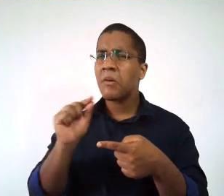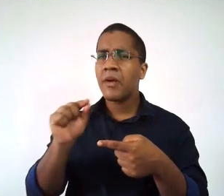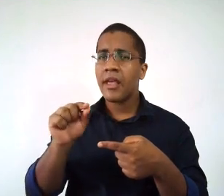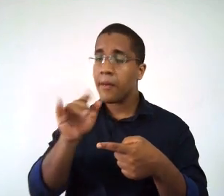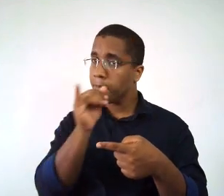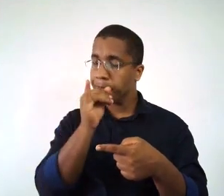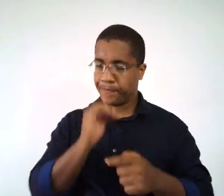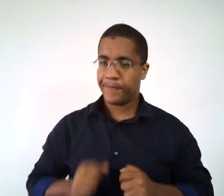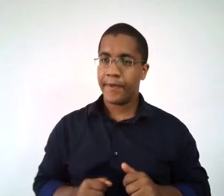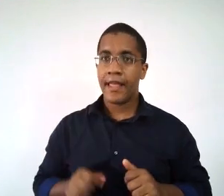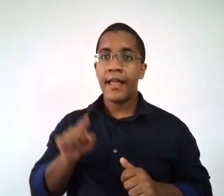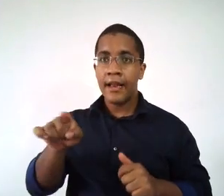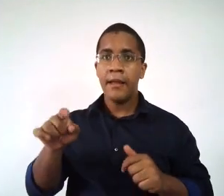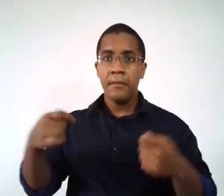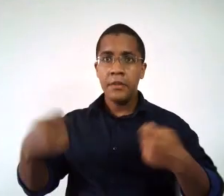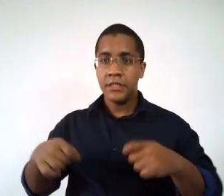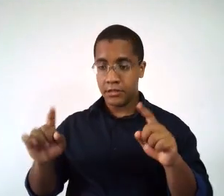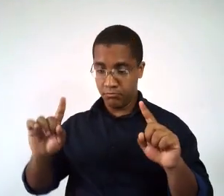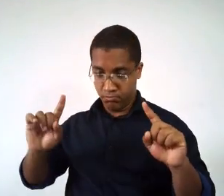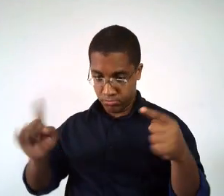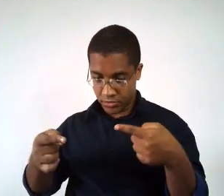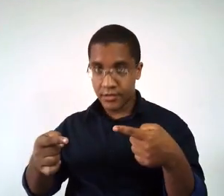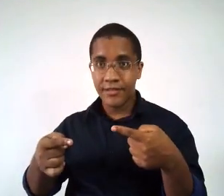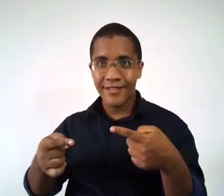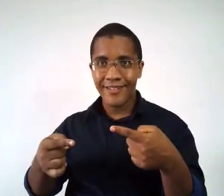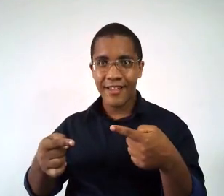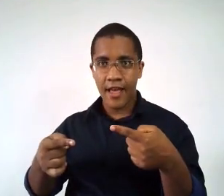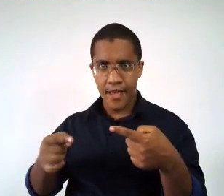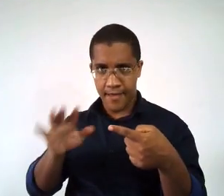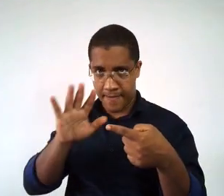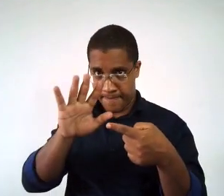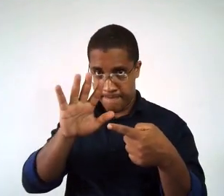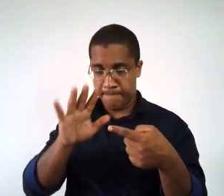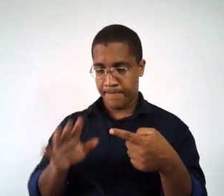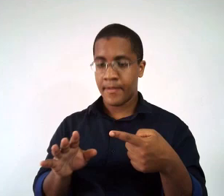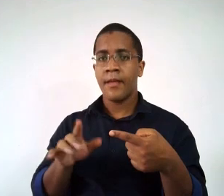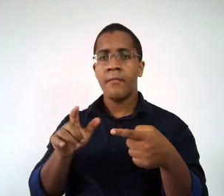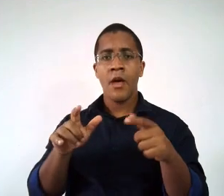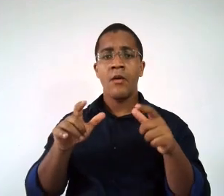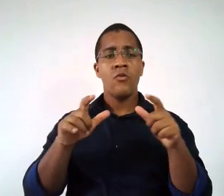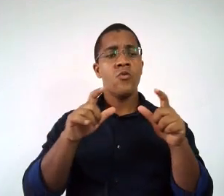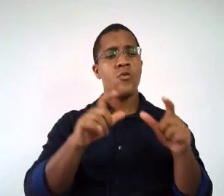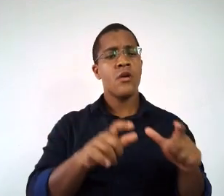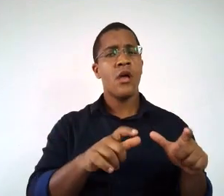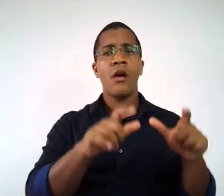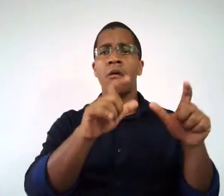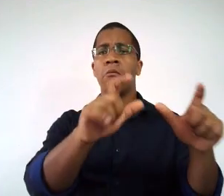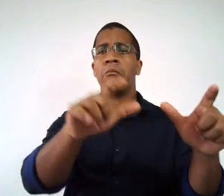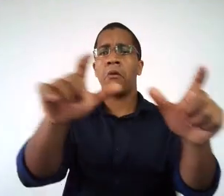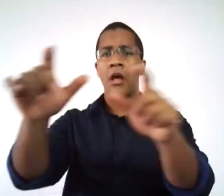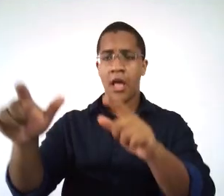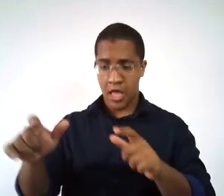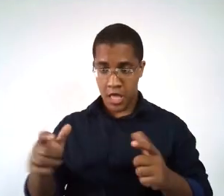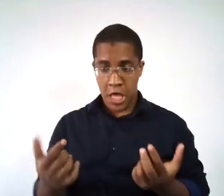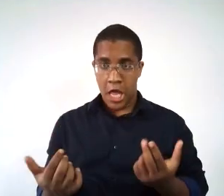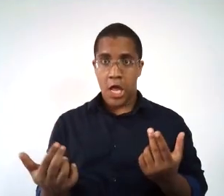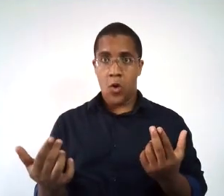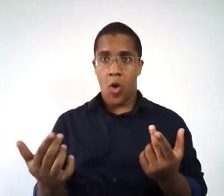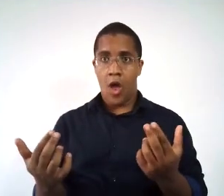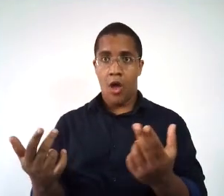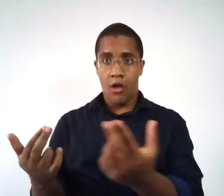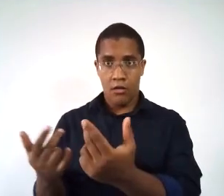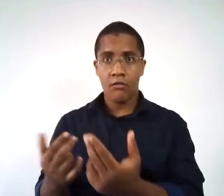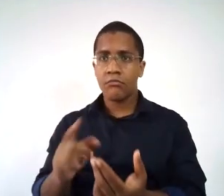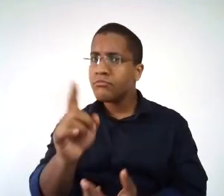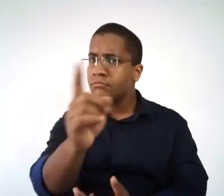necessariamente, elas não precisam acontecer da mesma forma em qualquer lugar do mundo. Então, ela pode